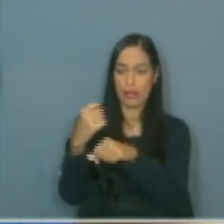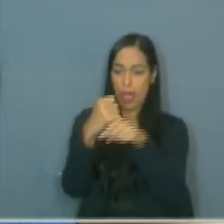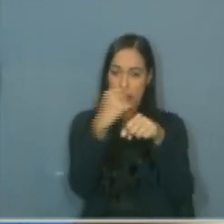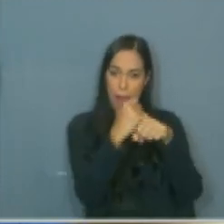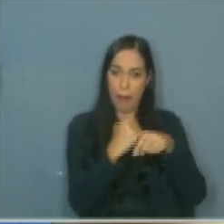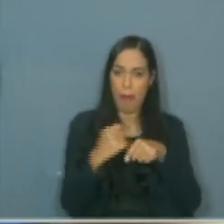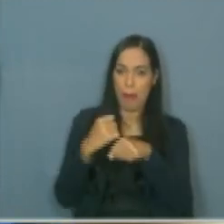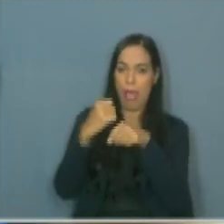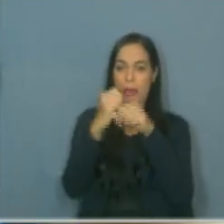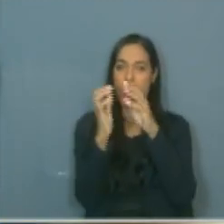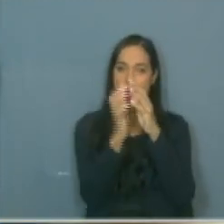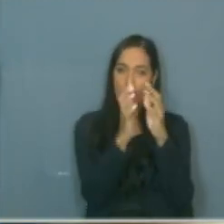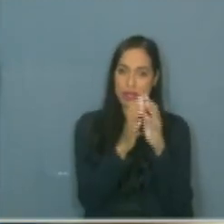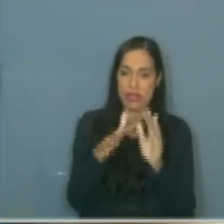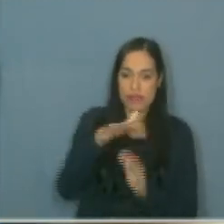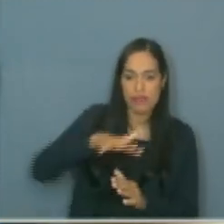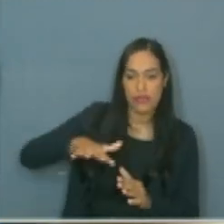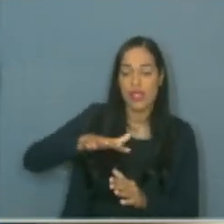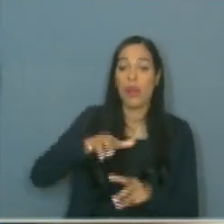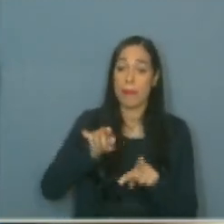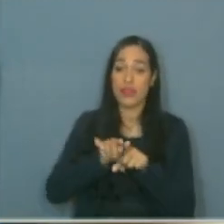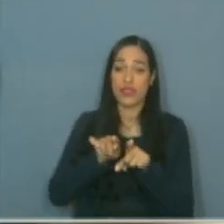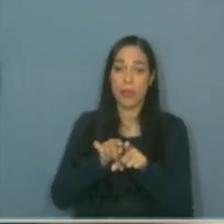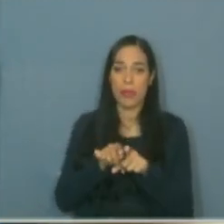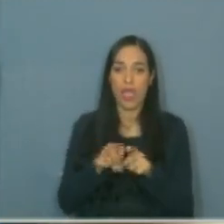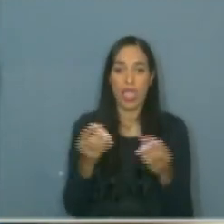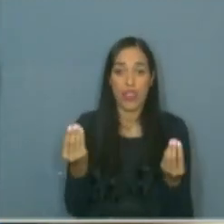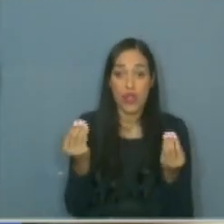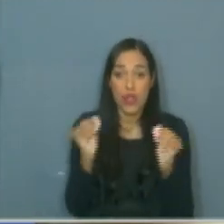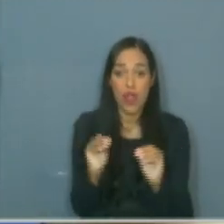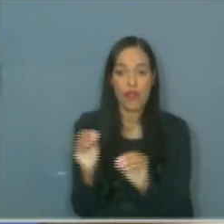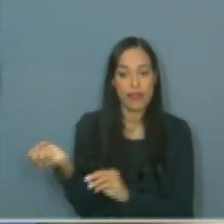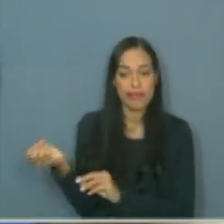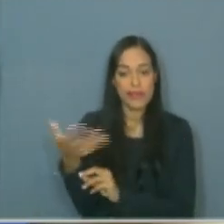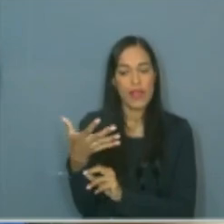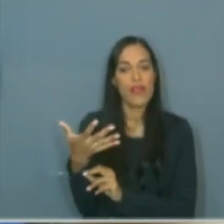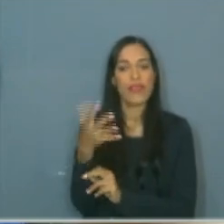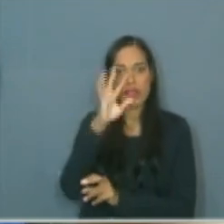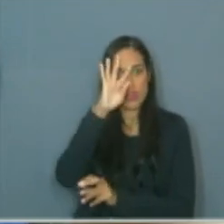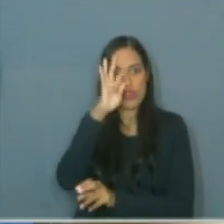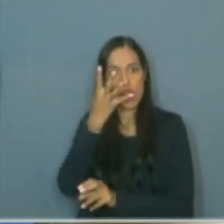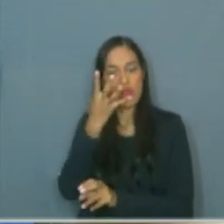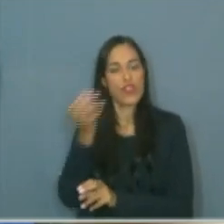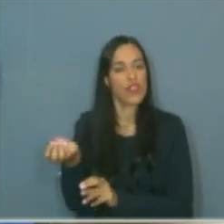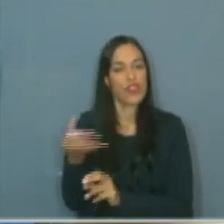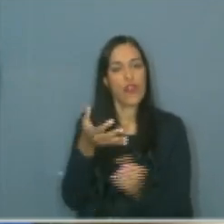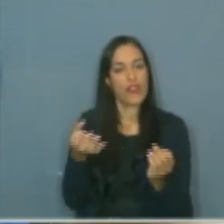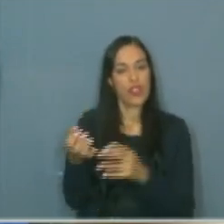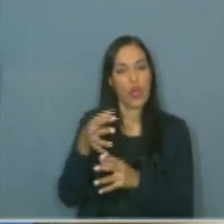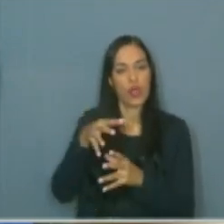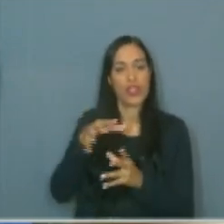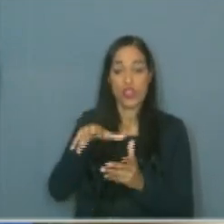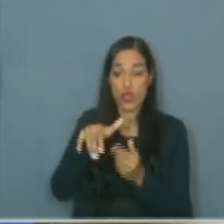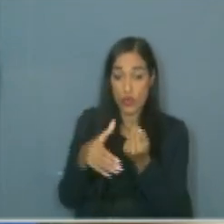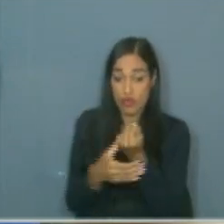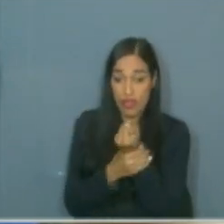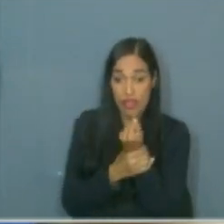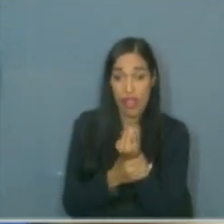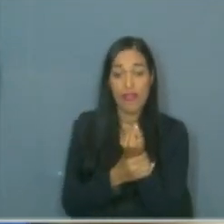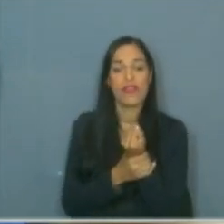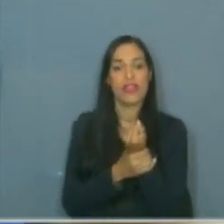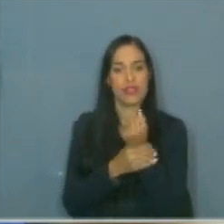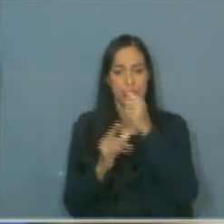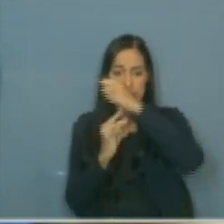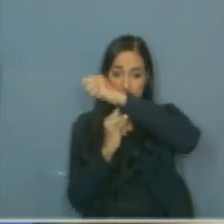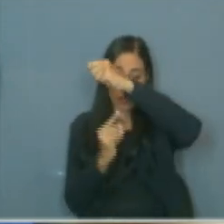tem buscado implementar soluções inovadoras e sustentáveis para garantir que essas pontes